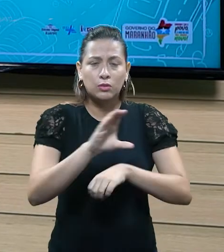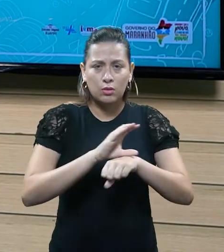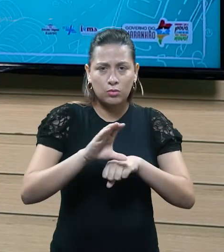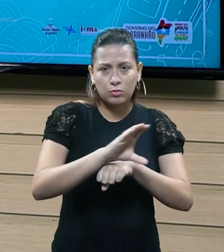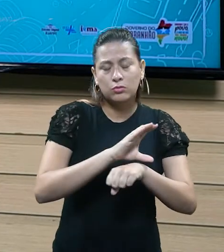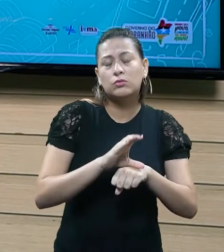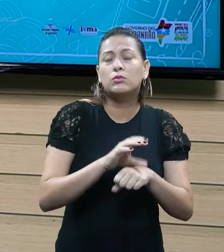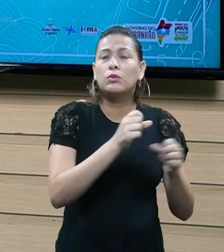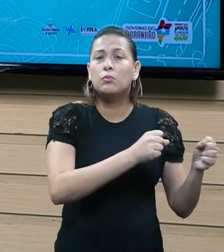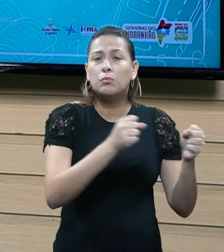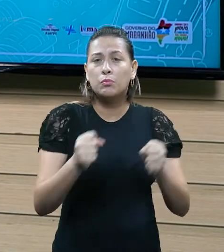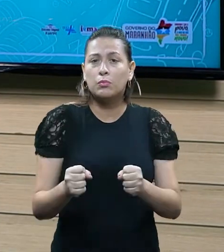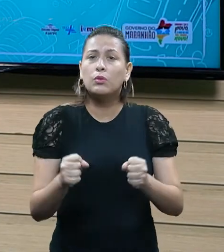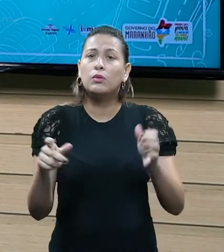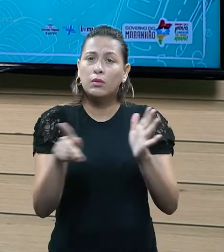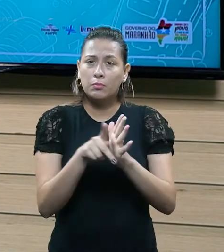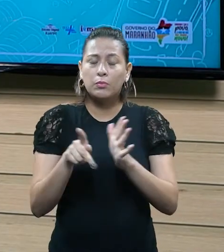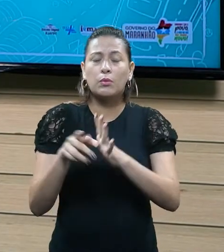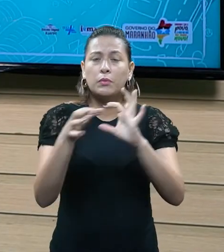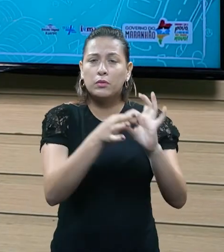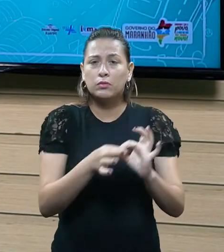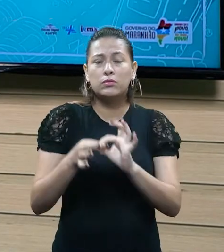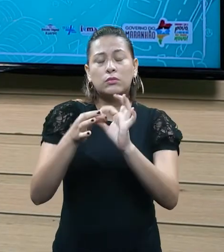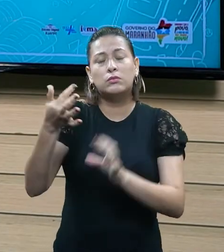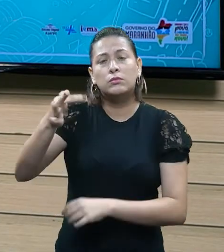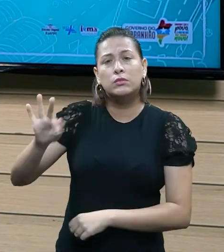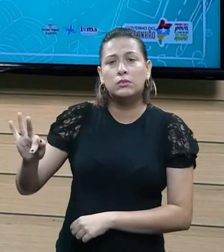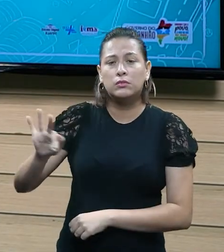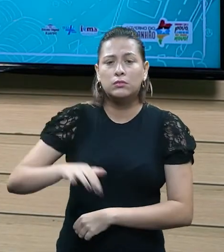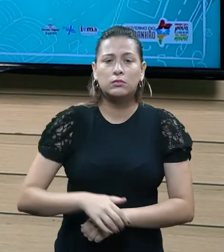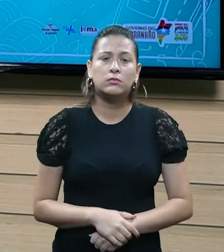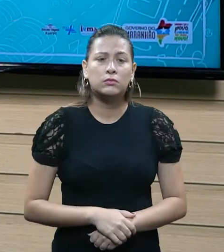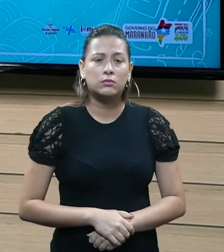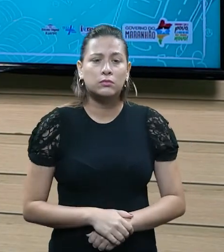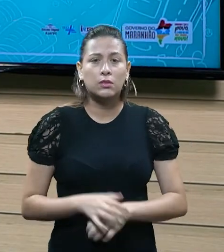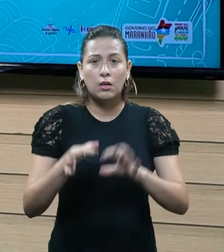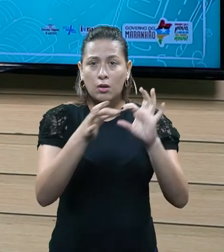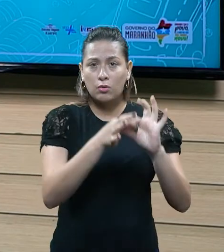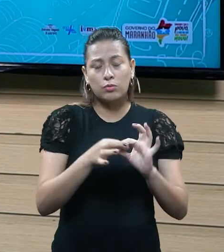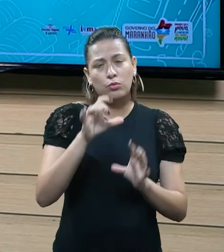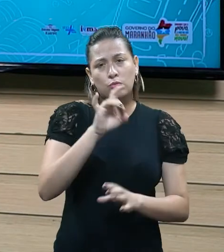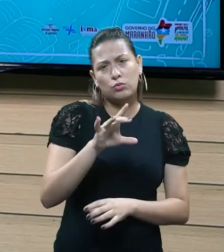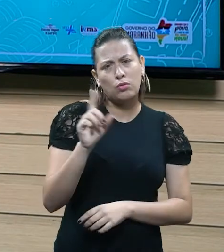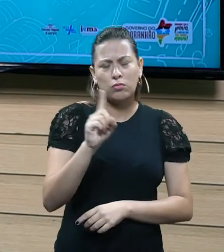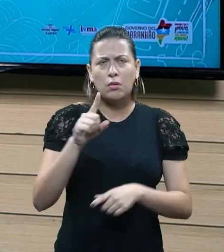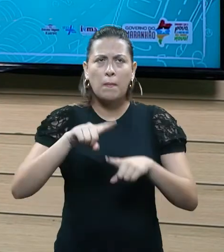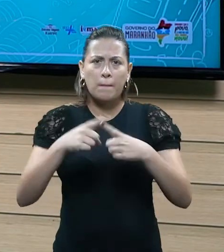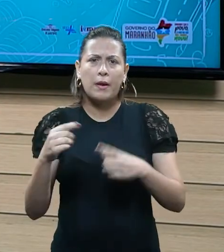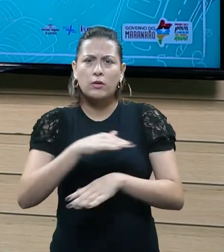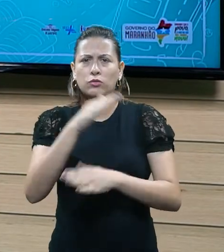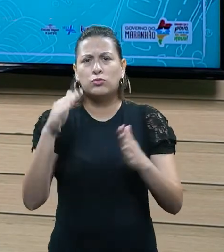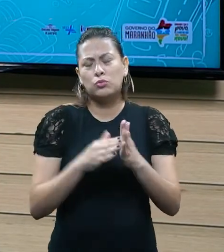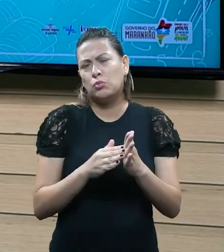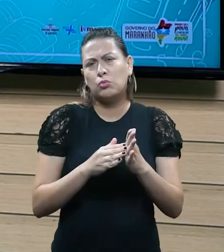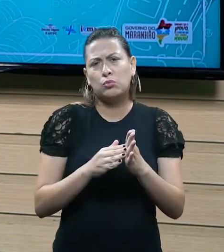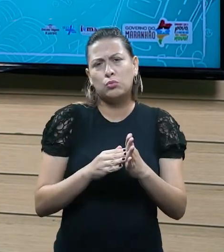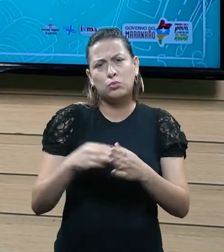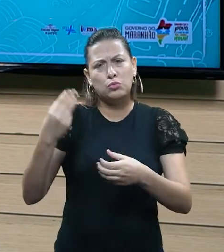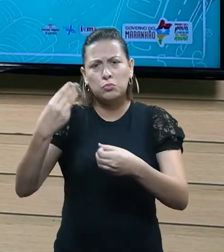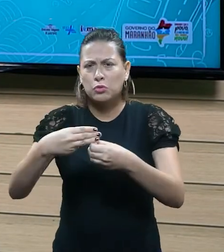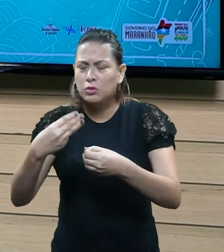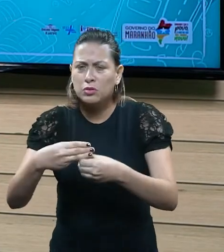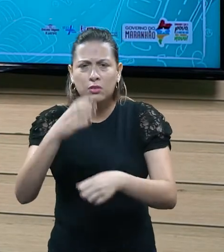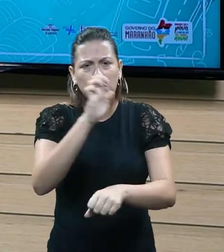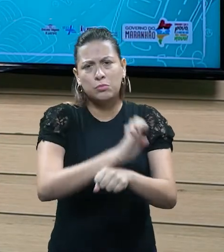a Constituição, ela dá poderes para os entes federativos, isso, não é só a União, mas todos, né, município, Estado,